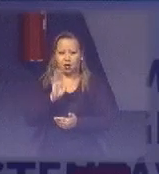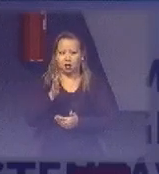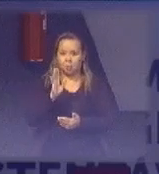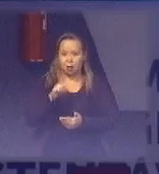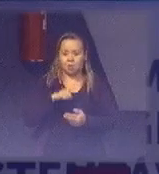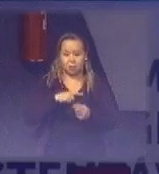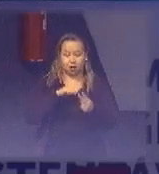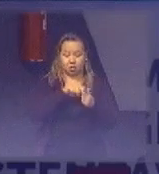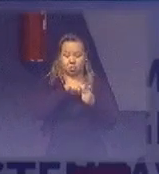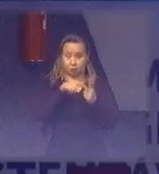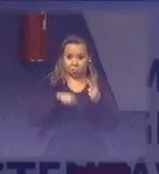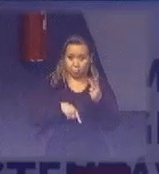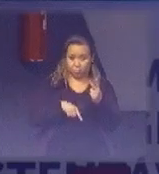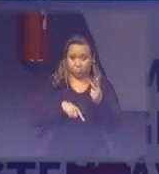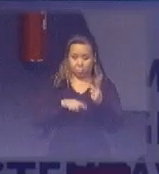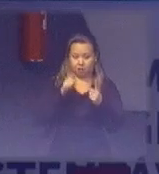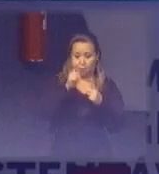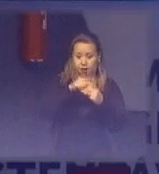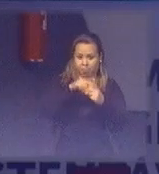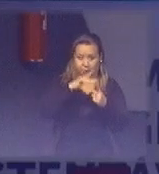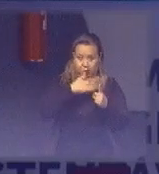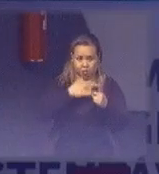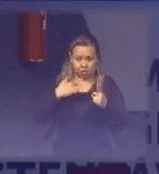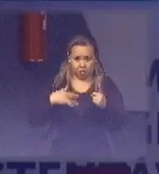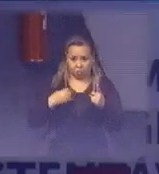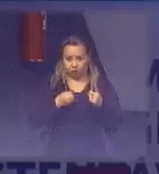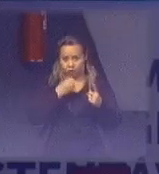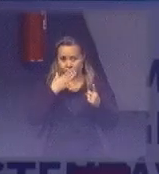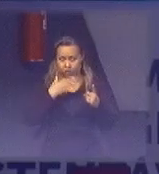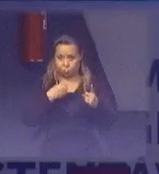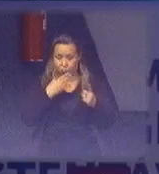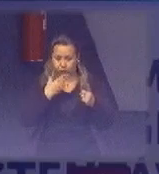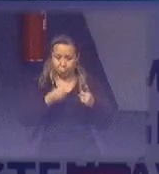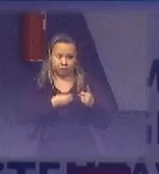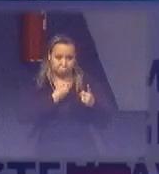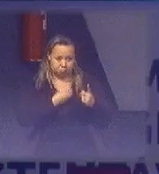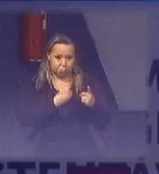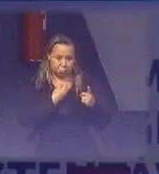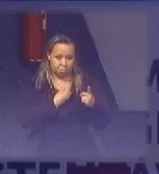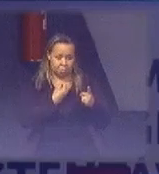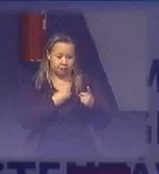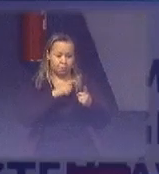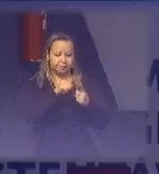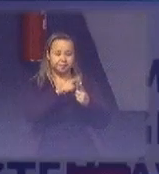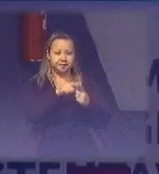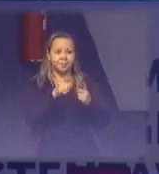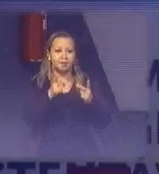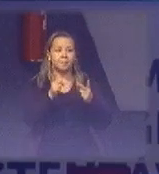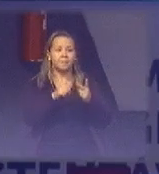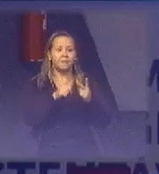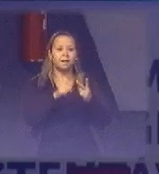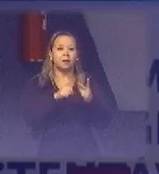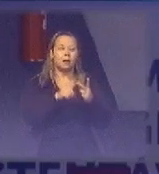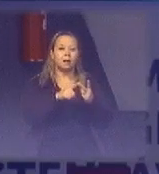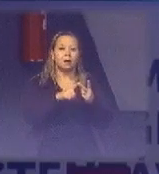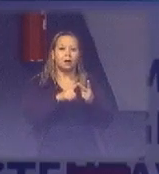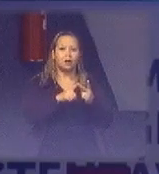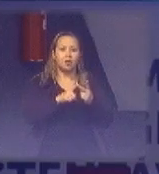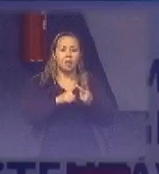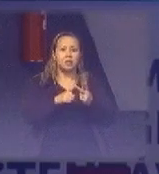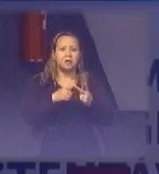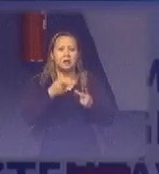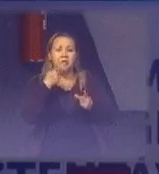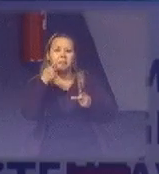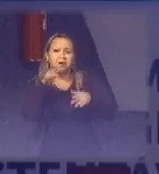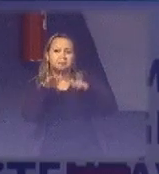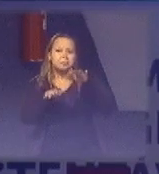O primeiro é o saúde e bem-estar, é o ODS 3, a meta 3, e de redução de desigualdades.